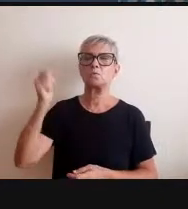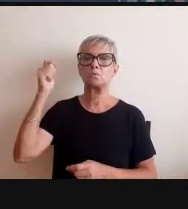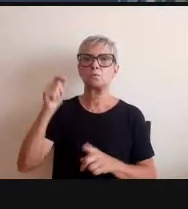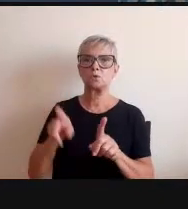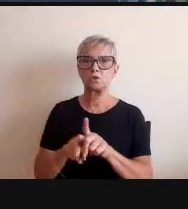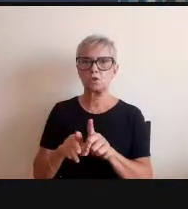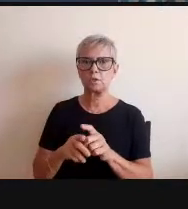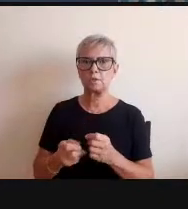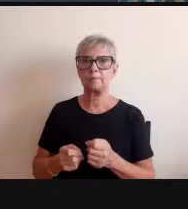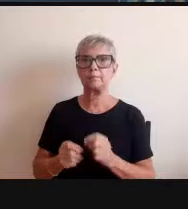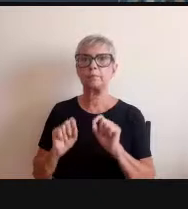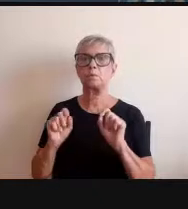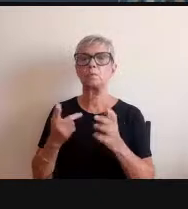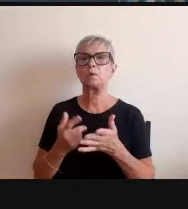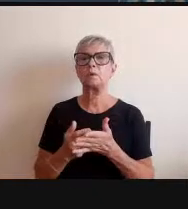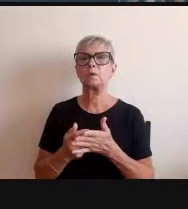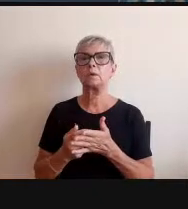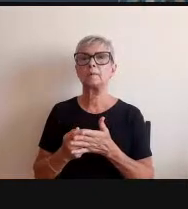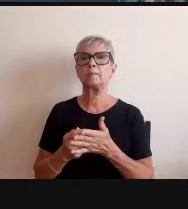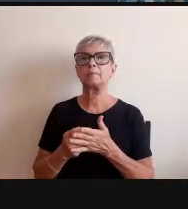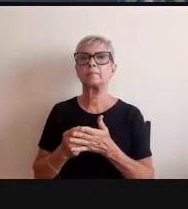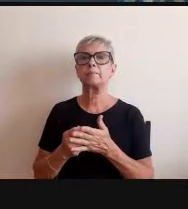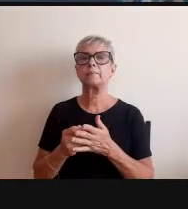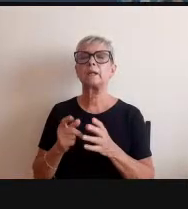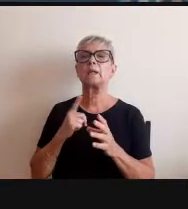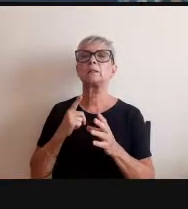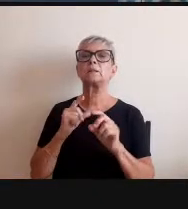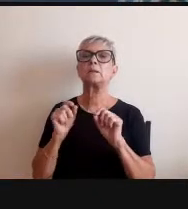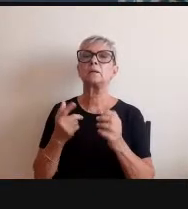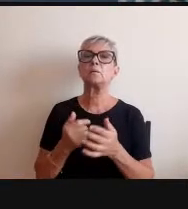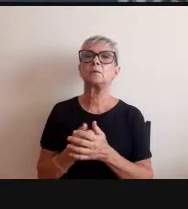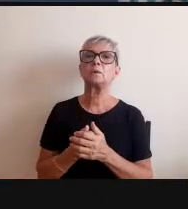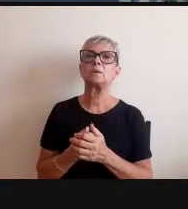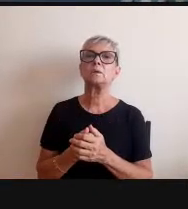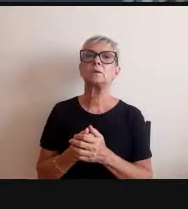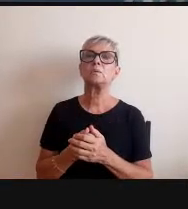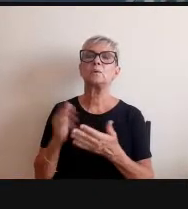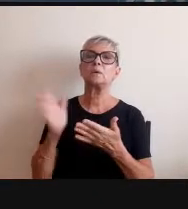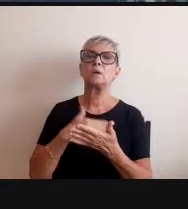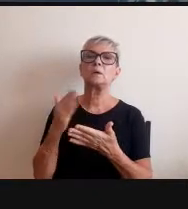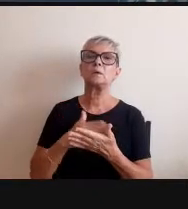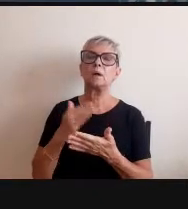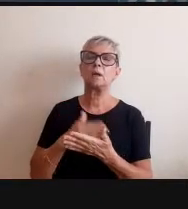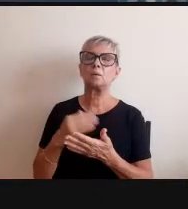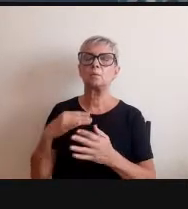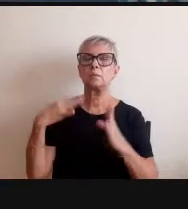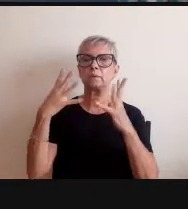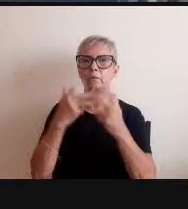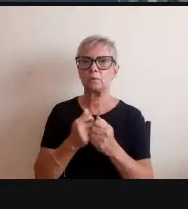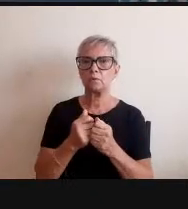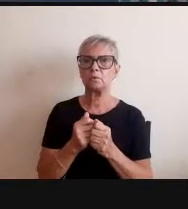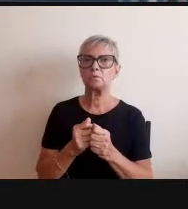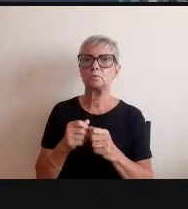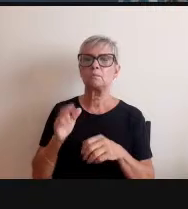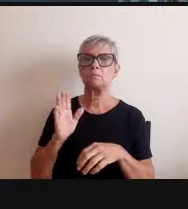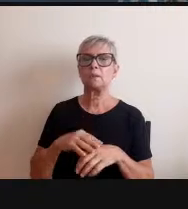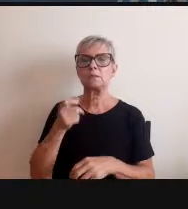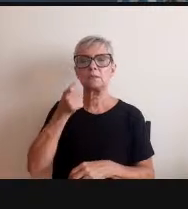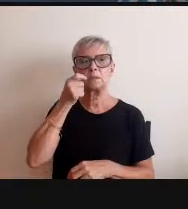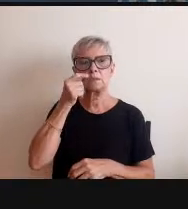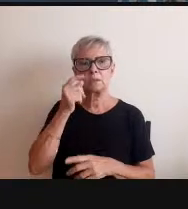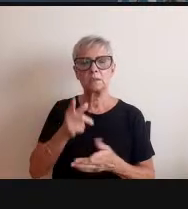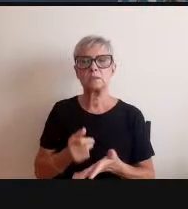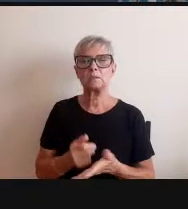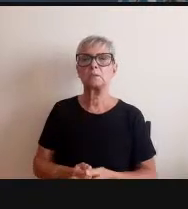que é um que tem um catálogo maravilhoso acho muito mais interessante do que o da